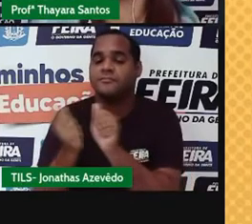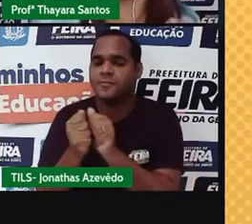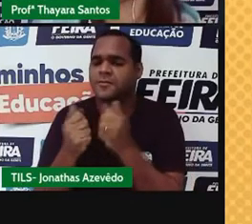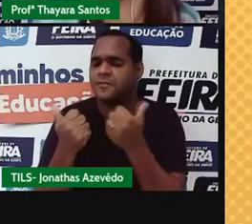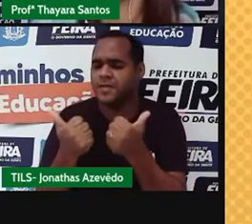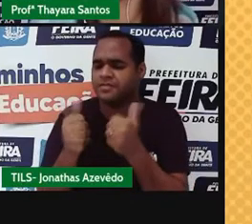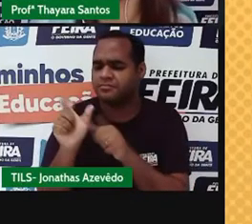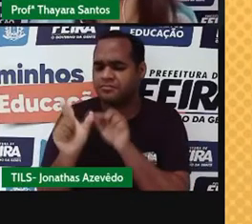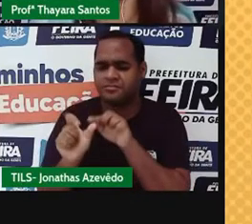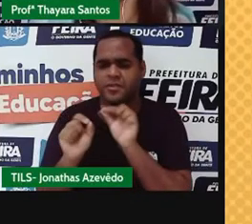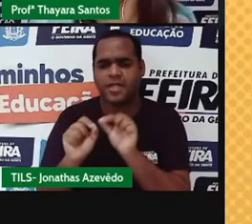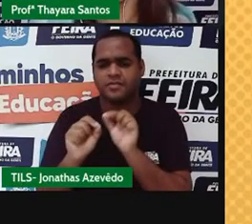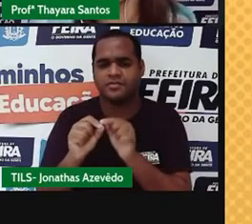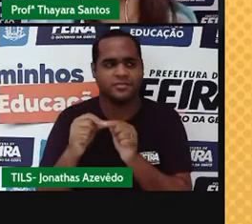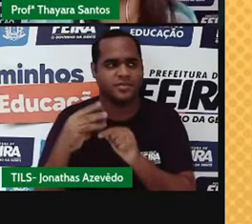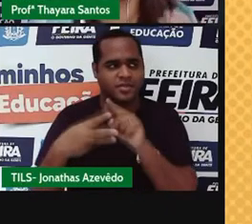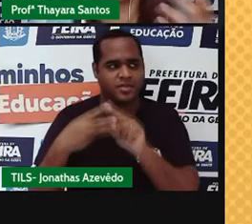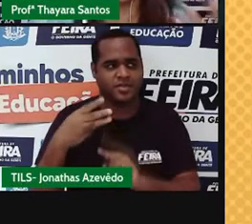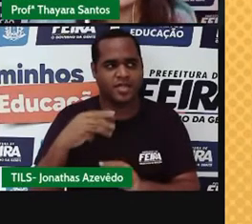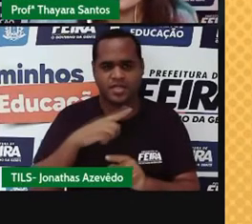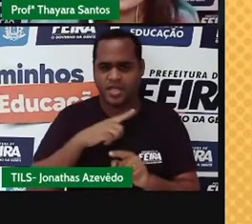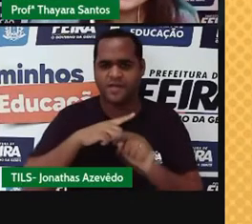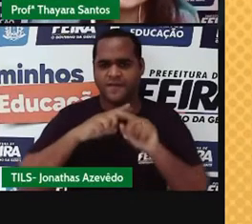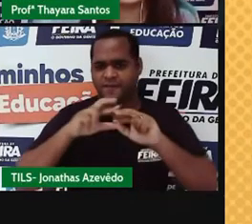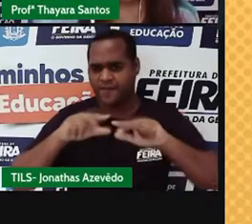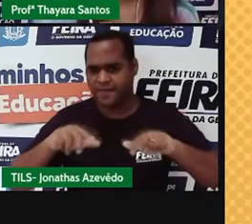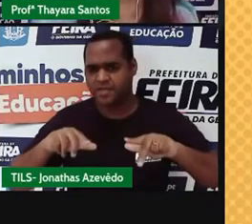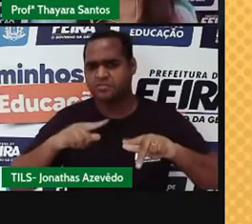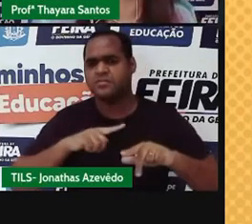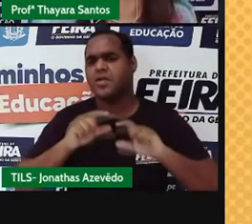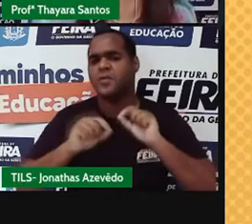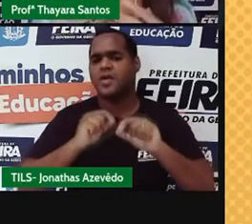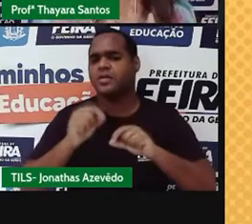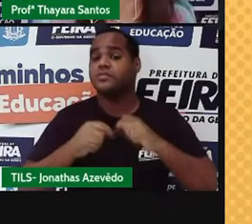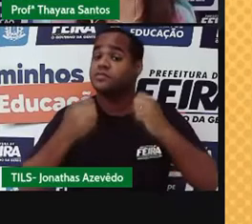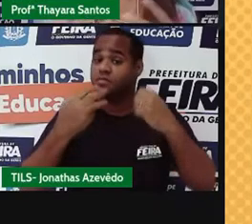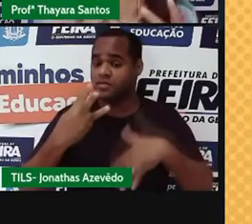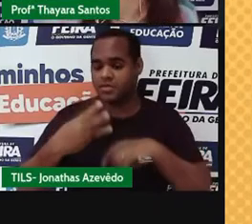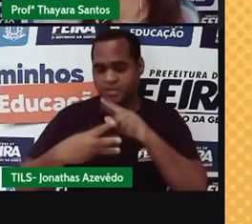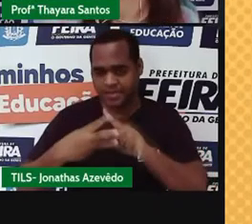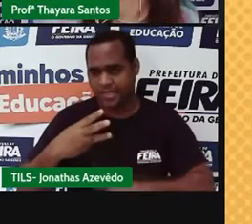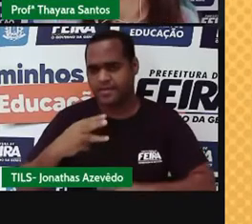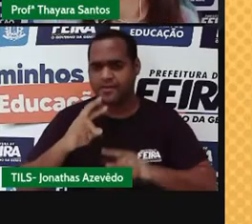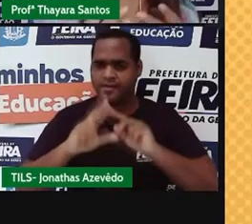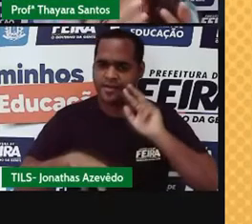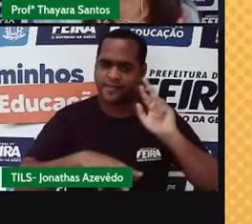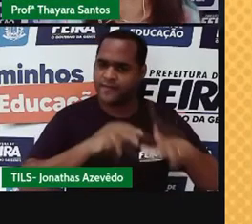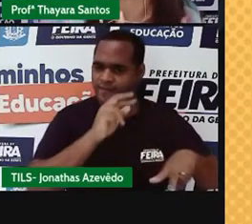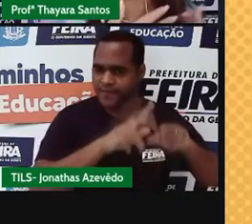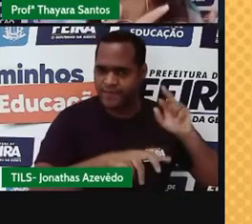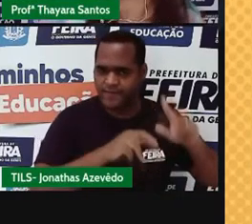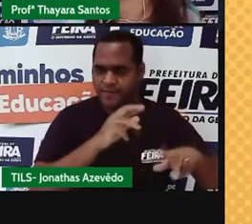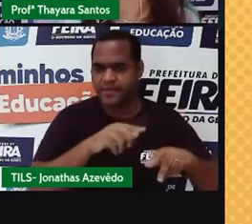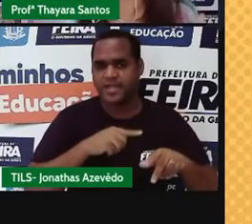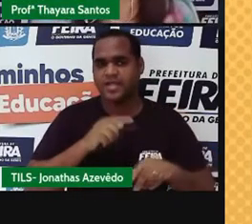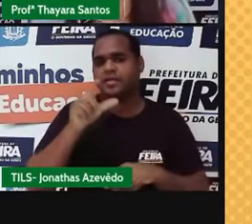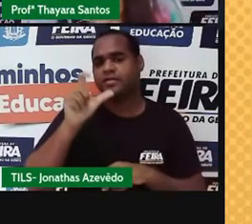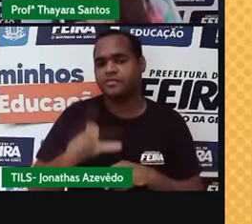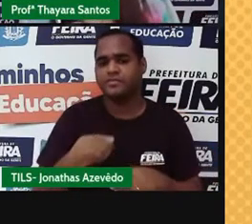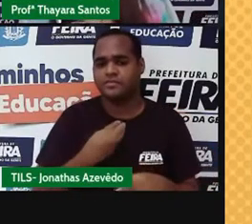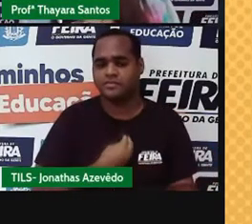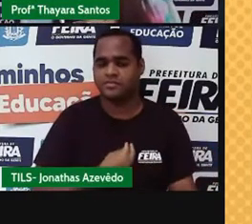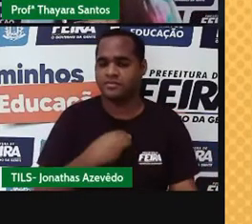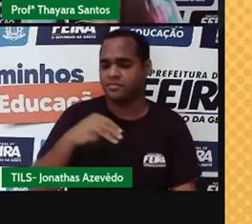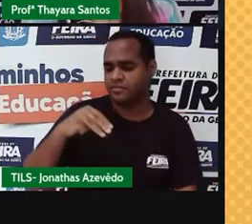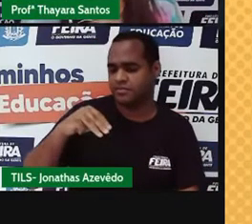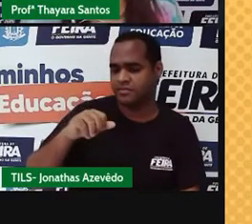substância? São três coisas, são três coisas, são três variações de estado da matéria da mesma